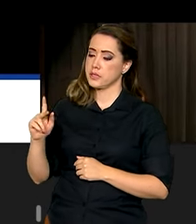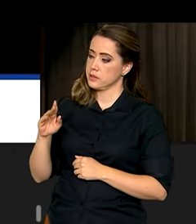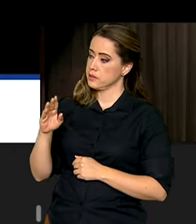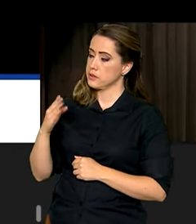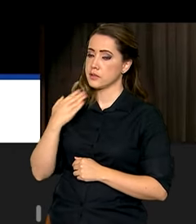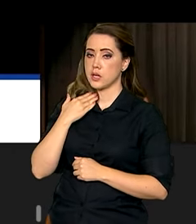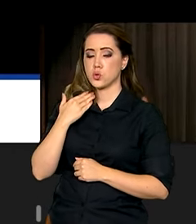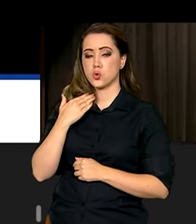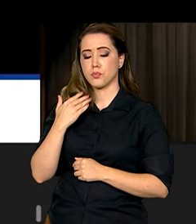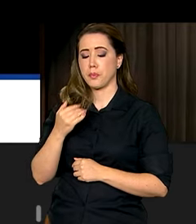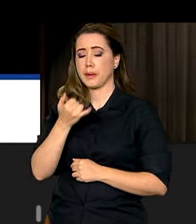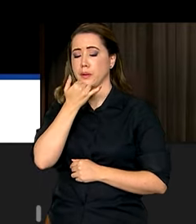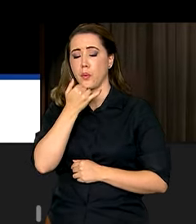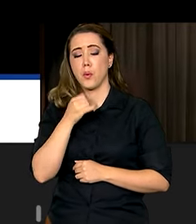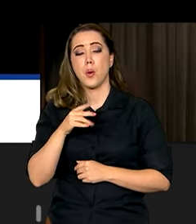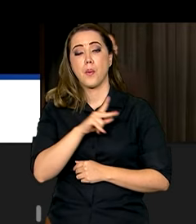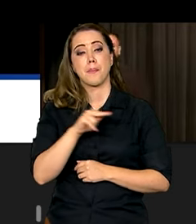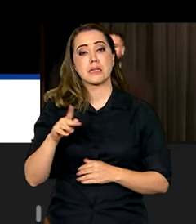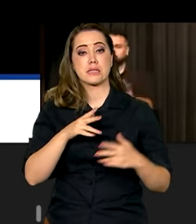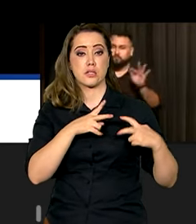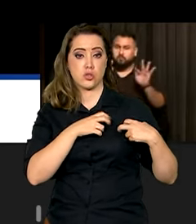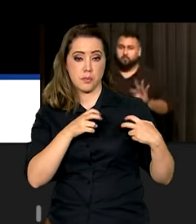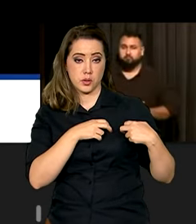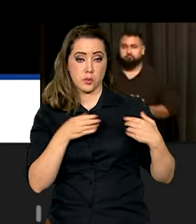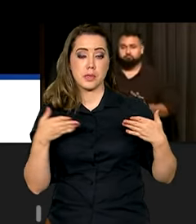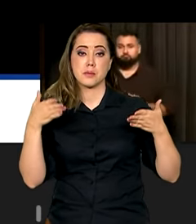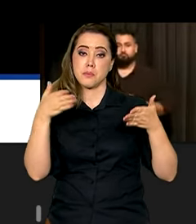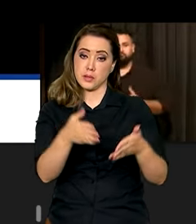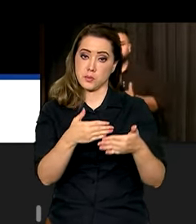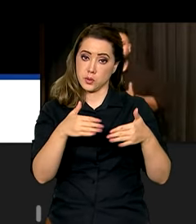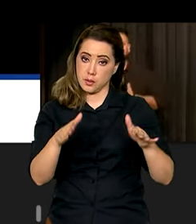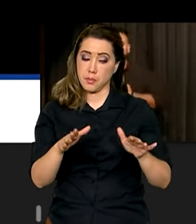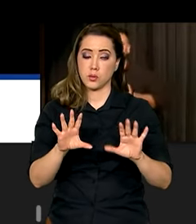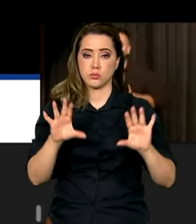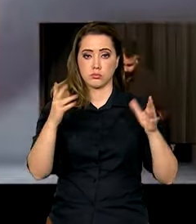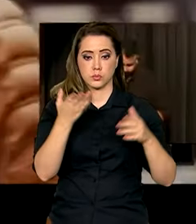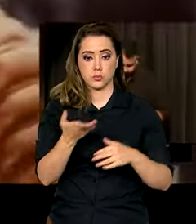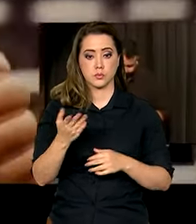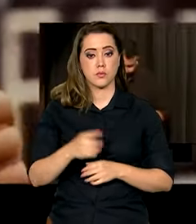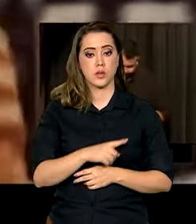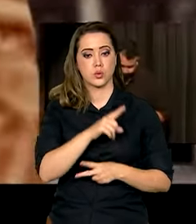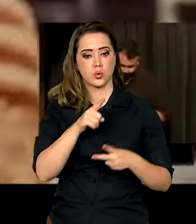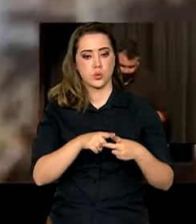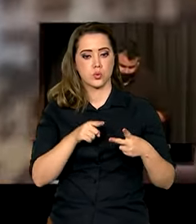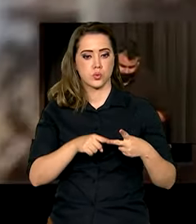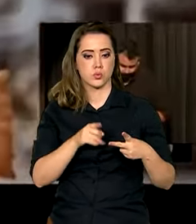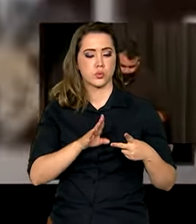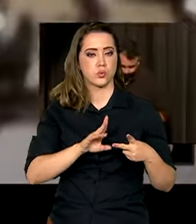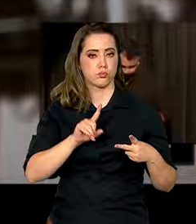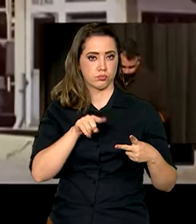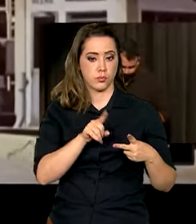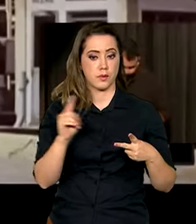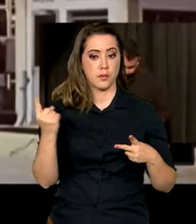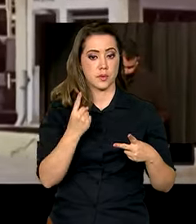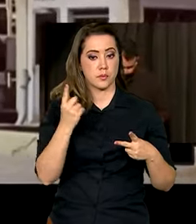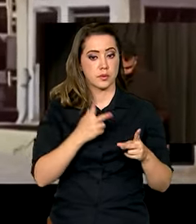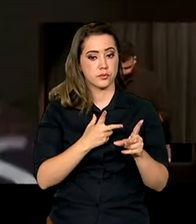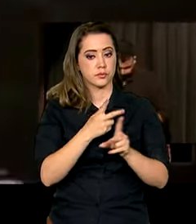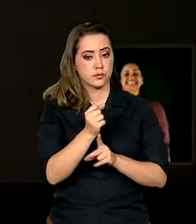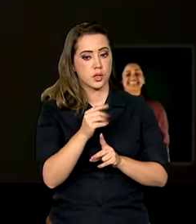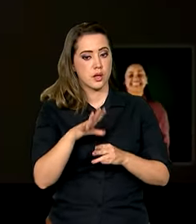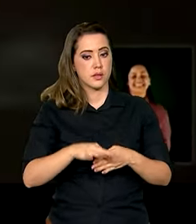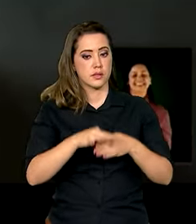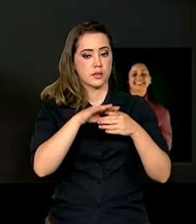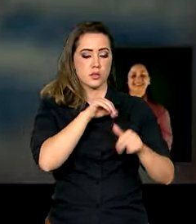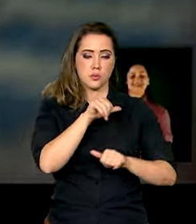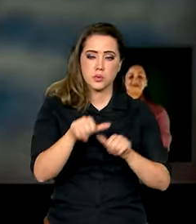participou da abertura do evento. A empresa trabalha em duas frentes, conquistar a liderança no processo de